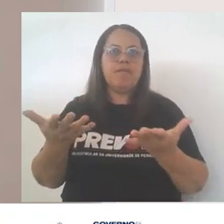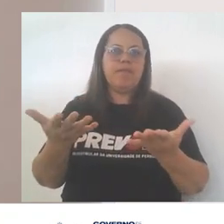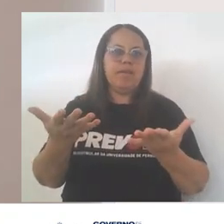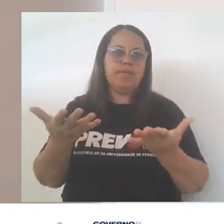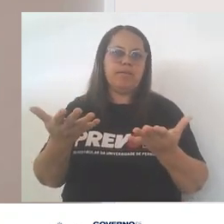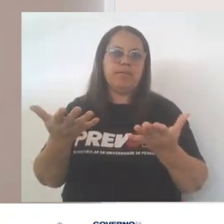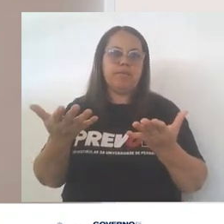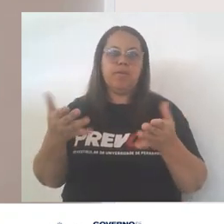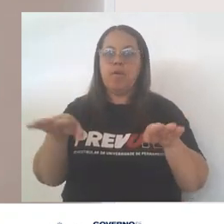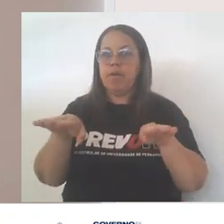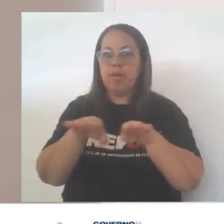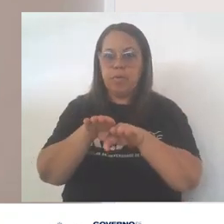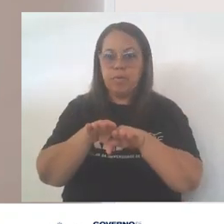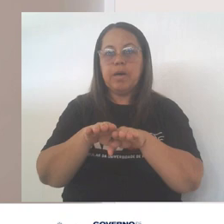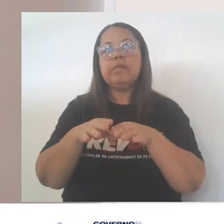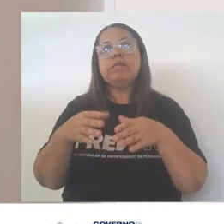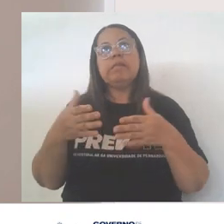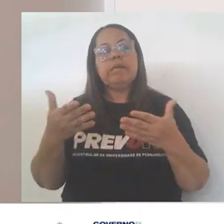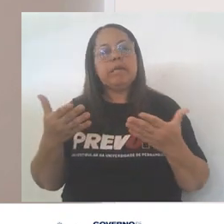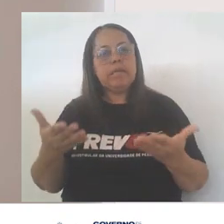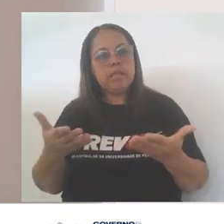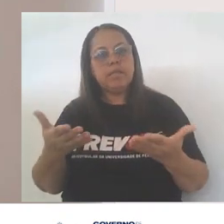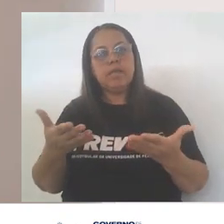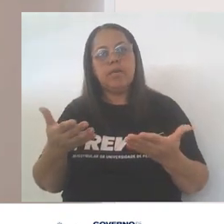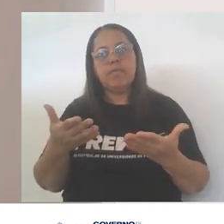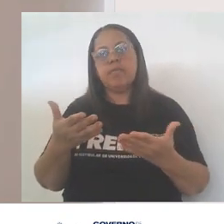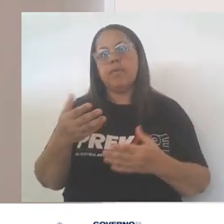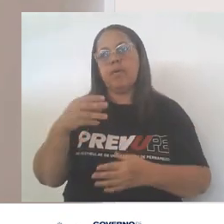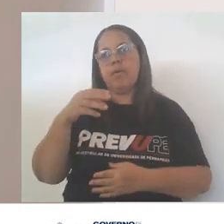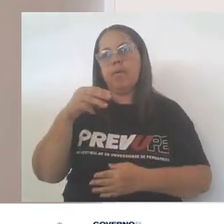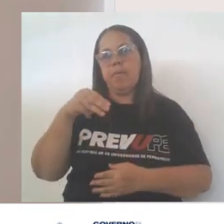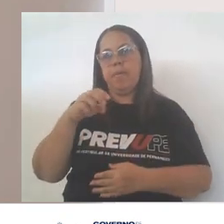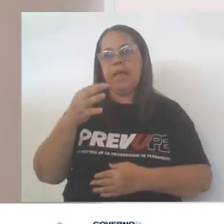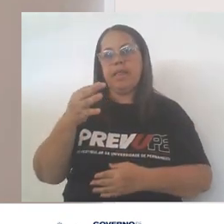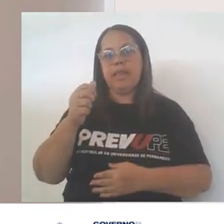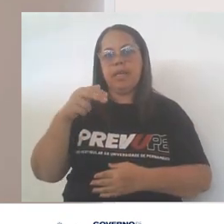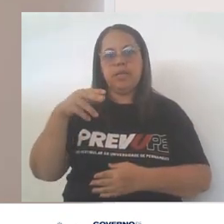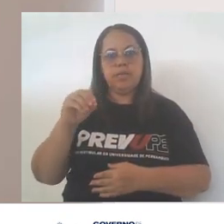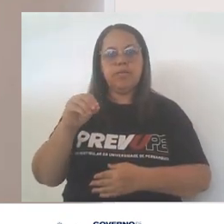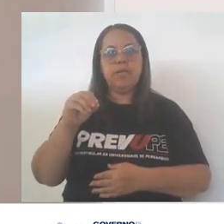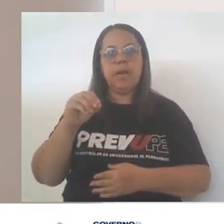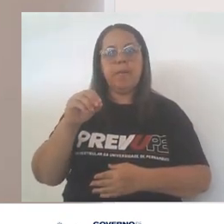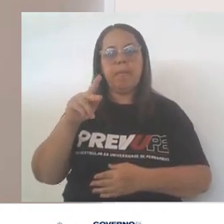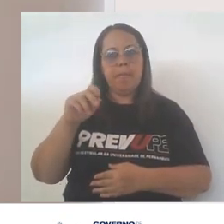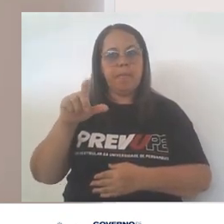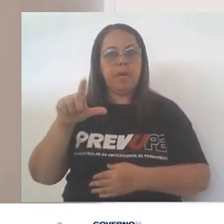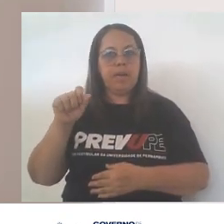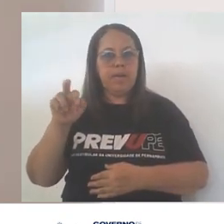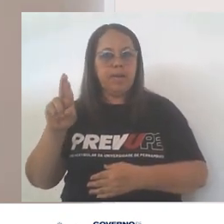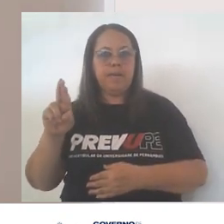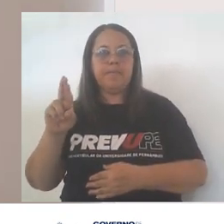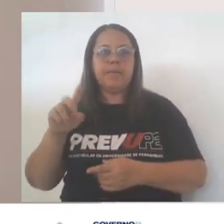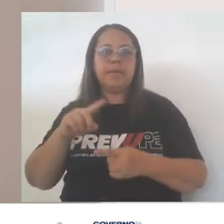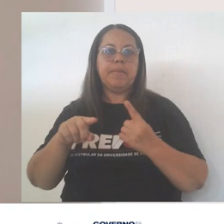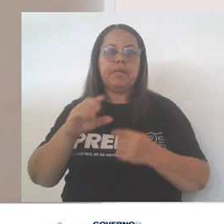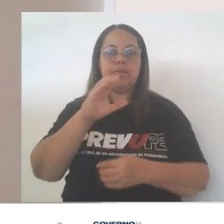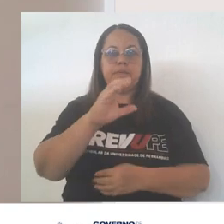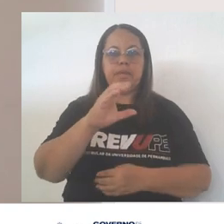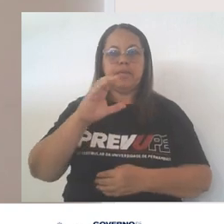da molécula e, portanto, o metano é considerado apolar. O tetracloreto de carbono,